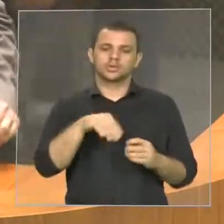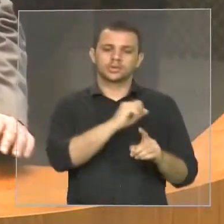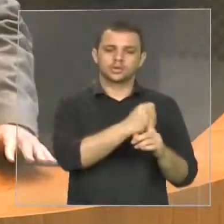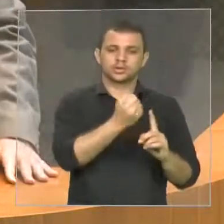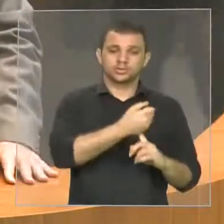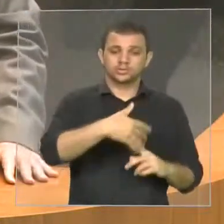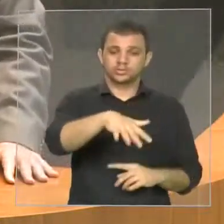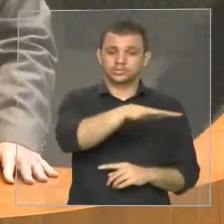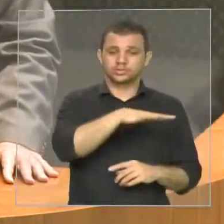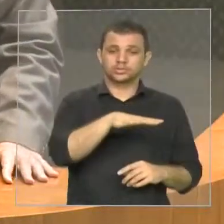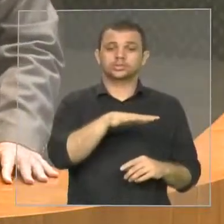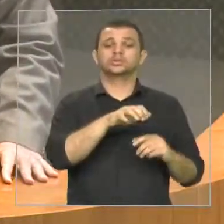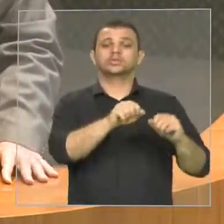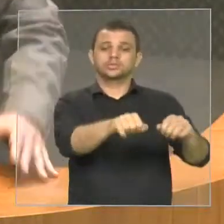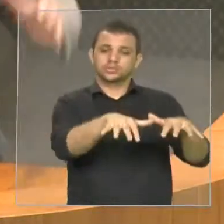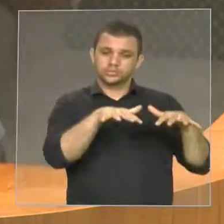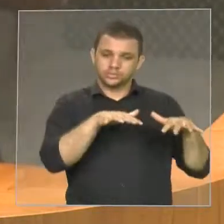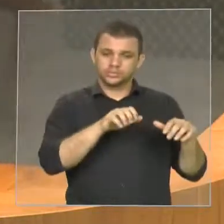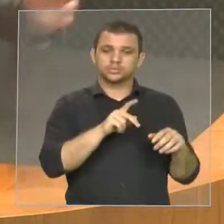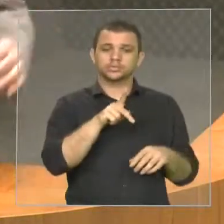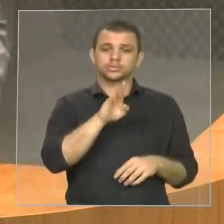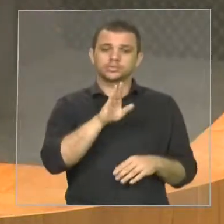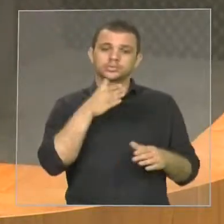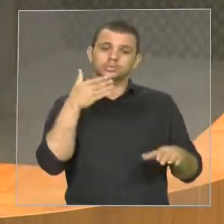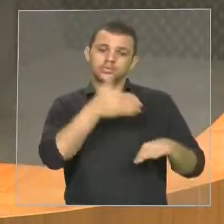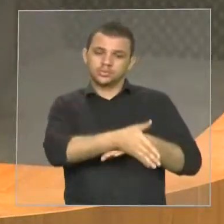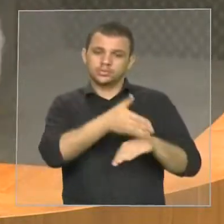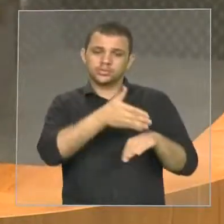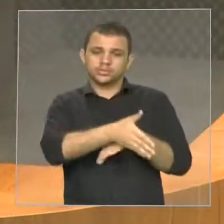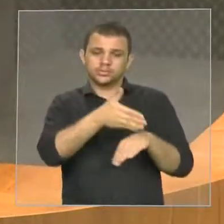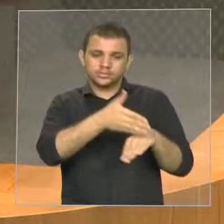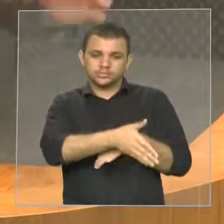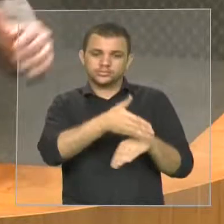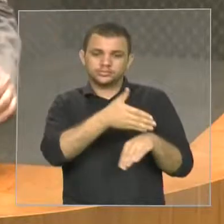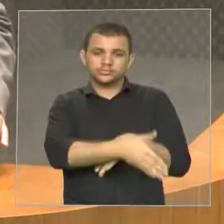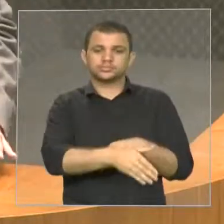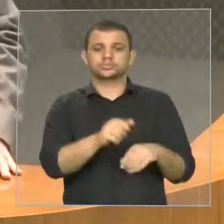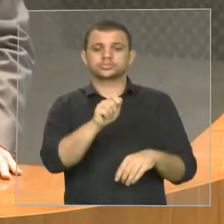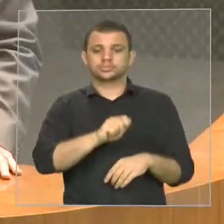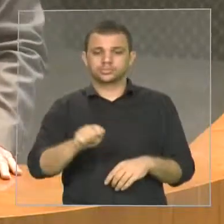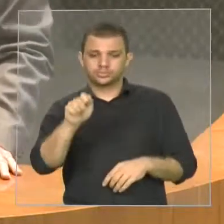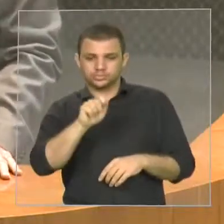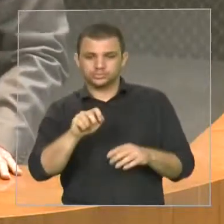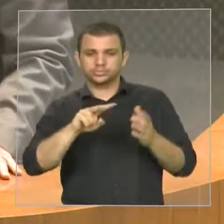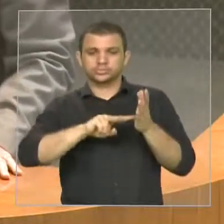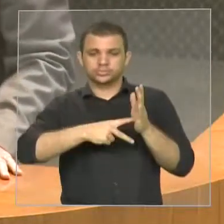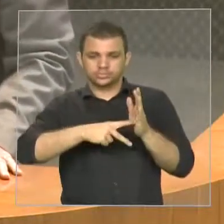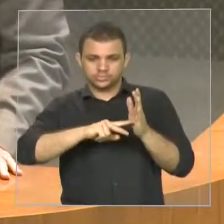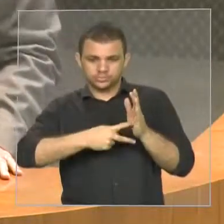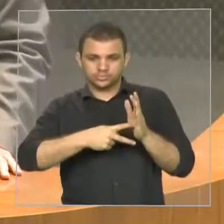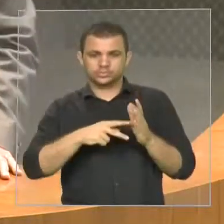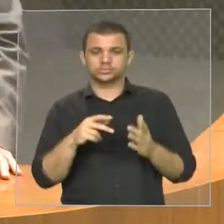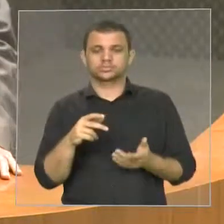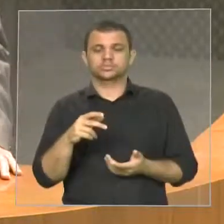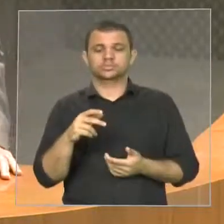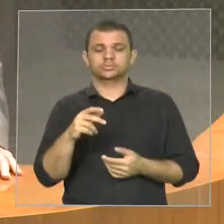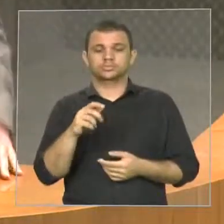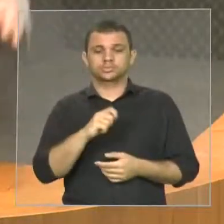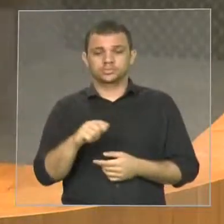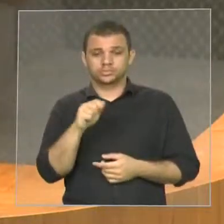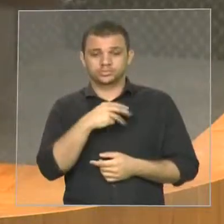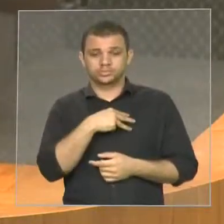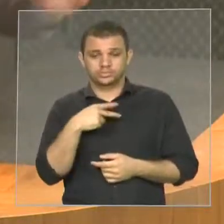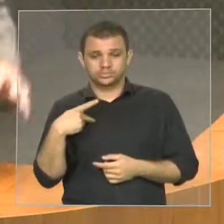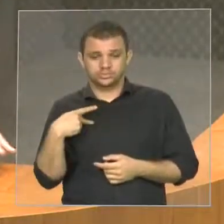participaram das audiências públicas, a Associação dos Magistrados, a Associação do Ministério Público, os funcionários da Assembleia,